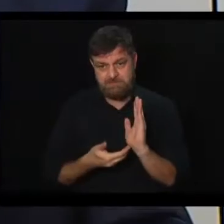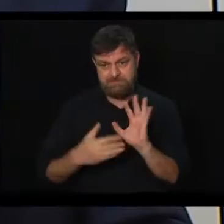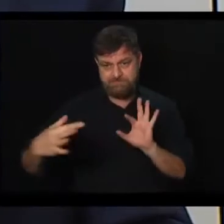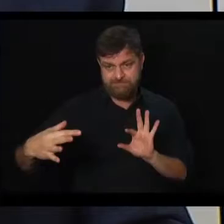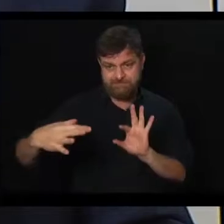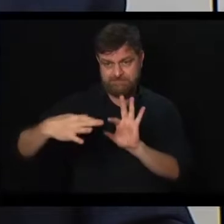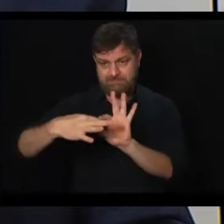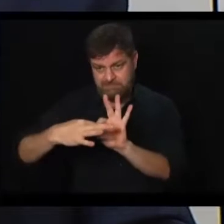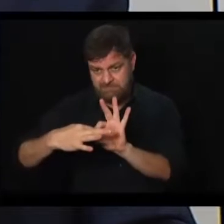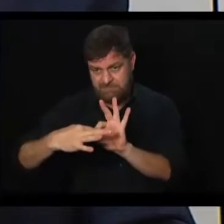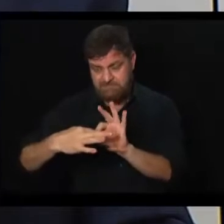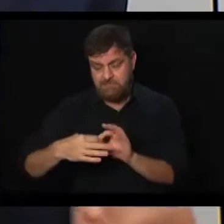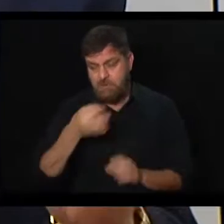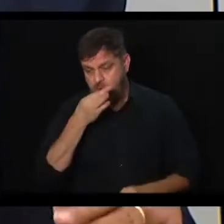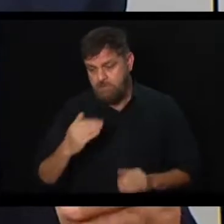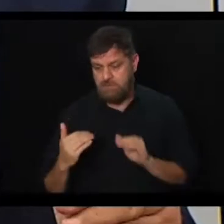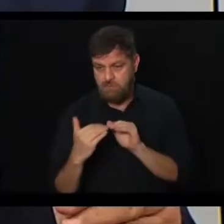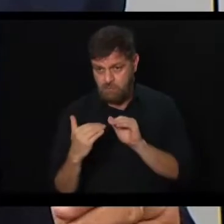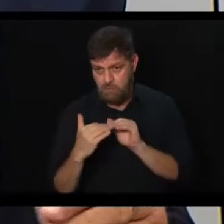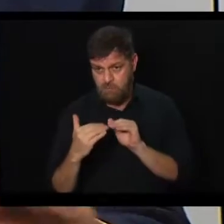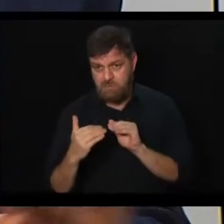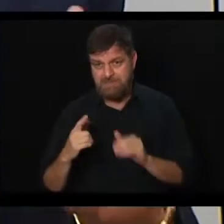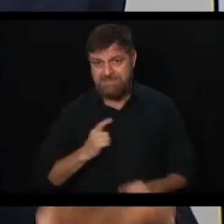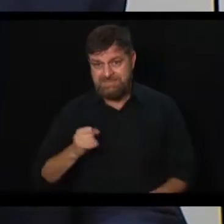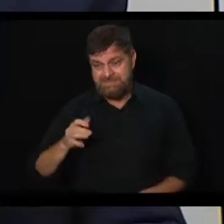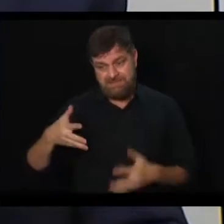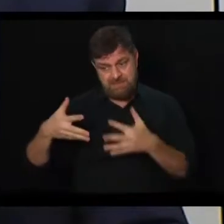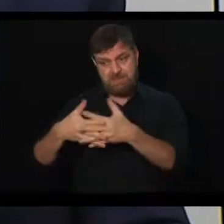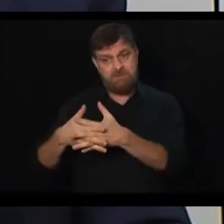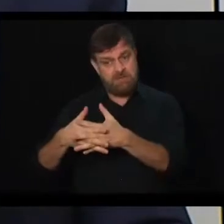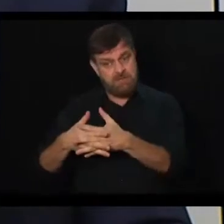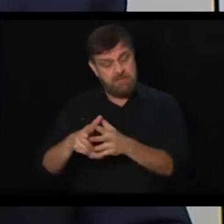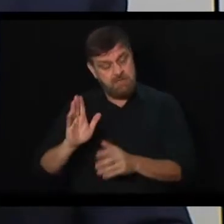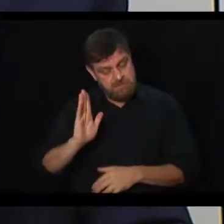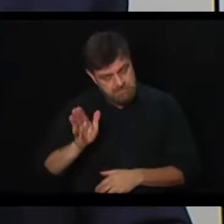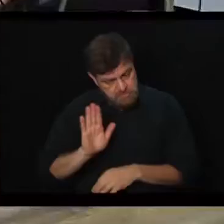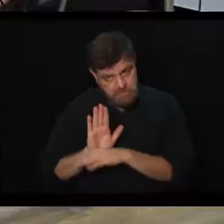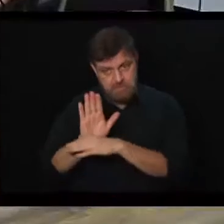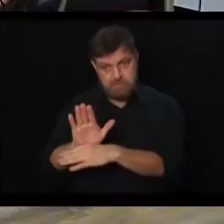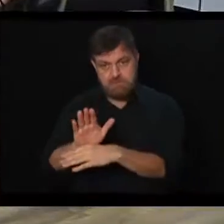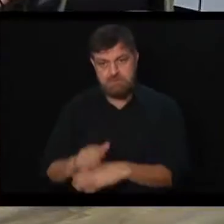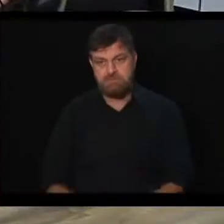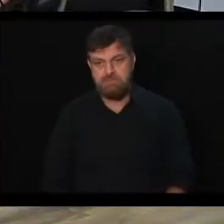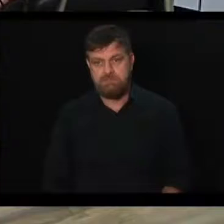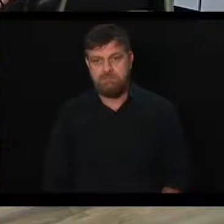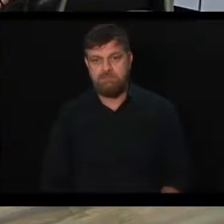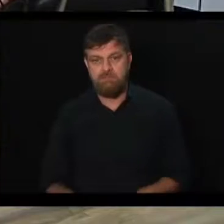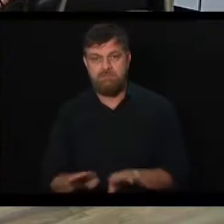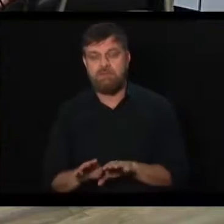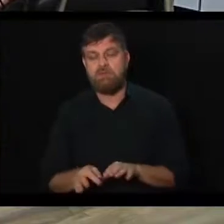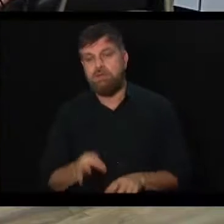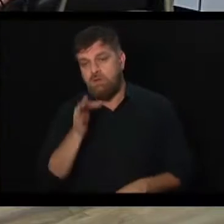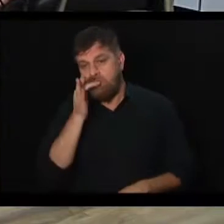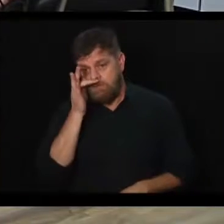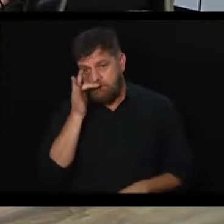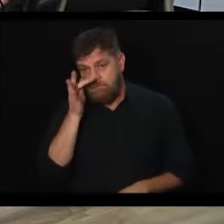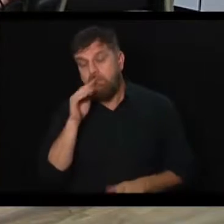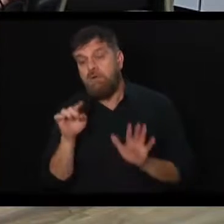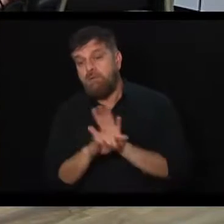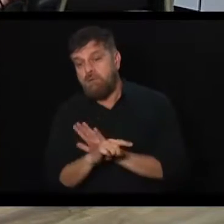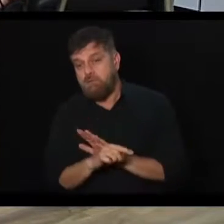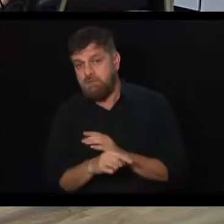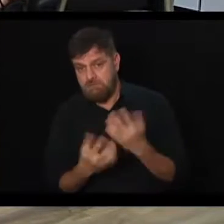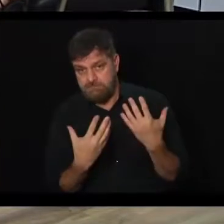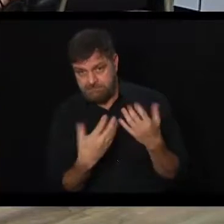consonância com o governo. Então, se não ajudar a atrapalhar, já vai ajudar muito. Eu vou aproveitar e pedir o seu posicionamento. O senhor é a favor da reforma?